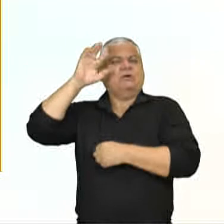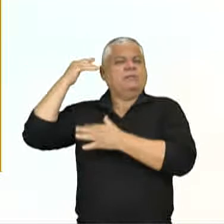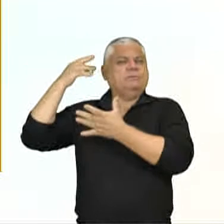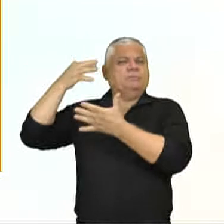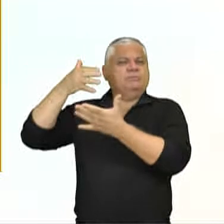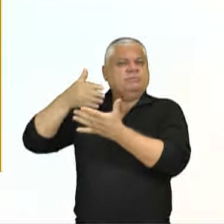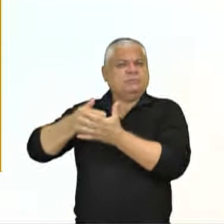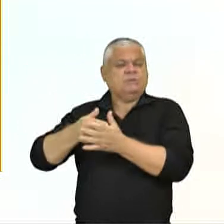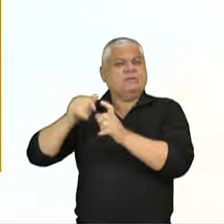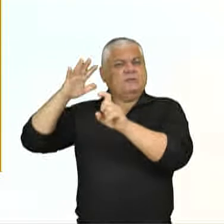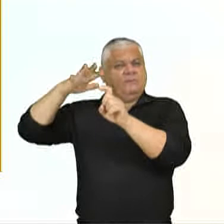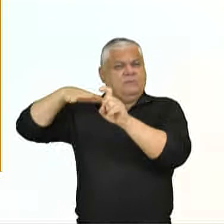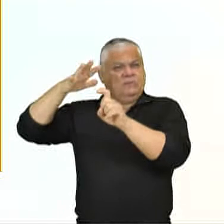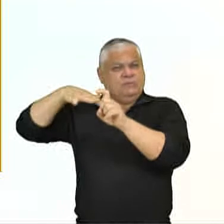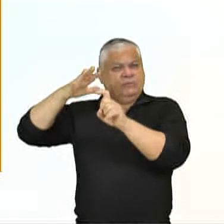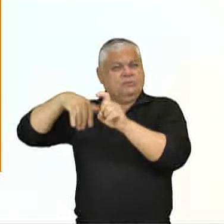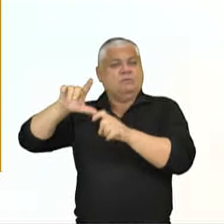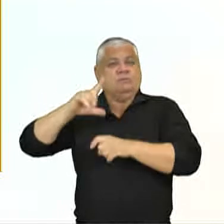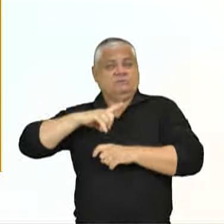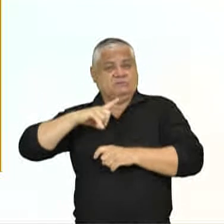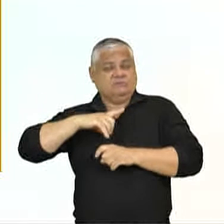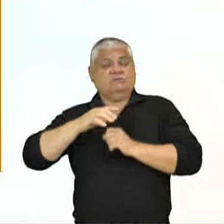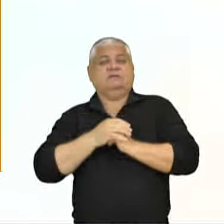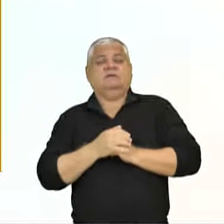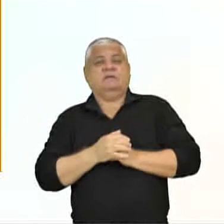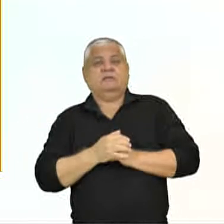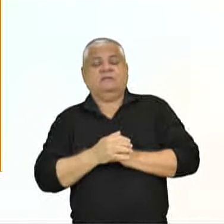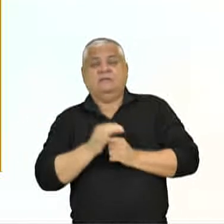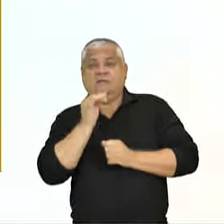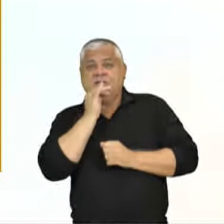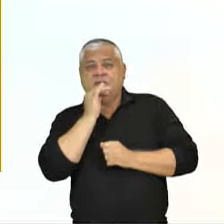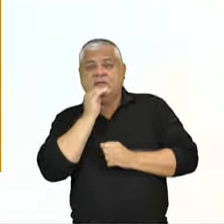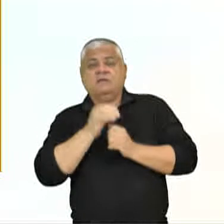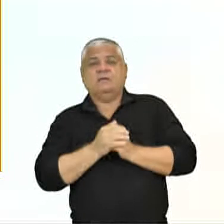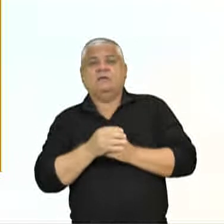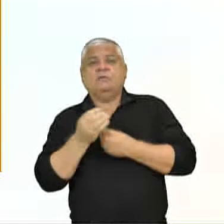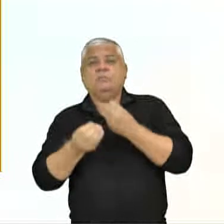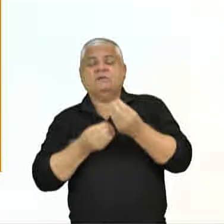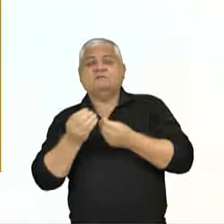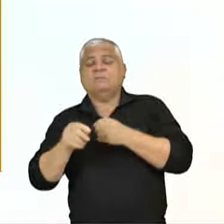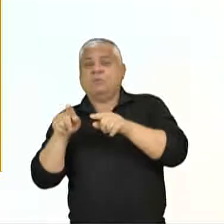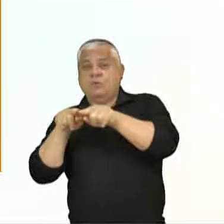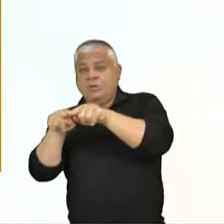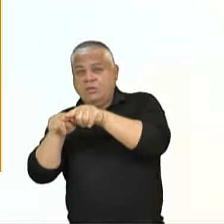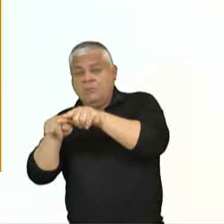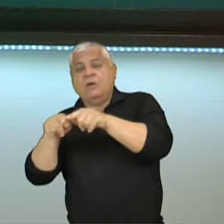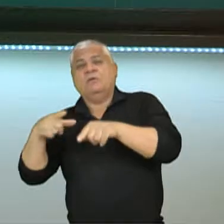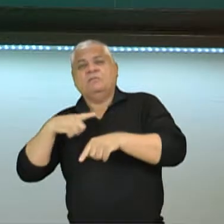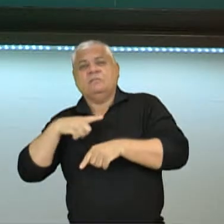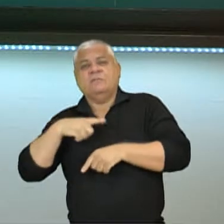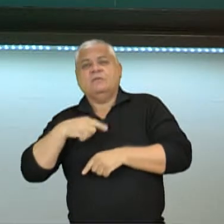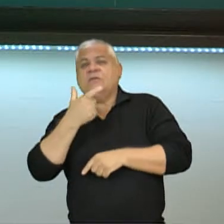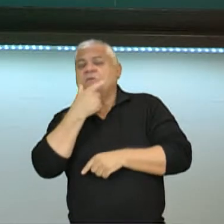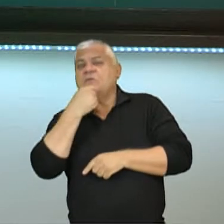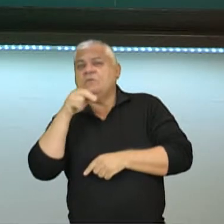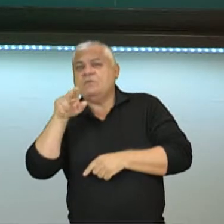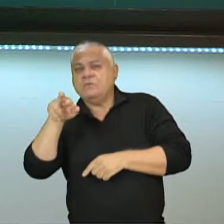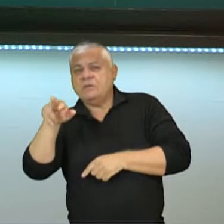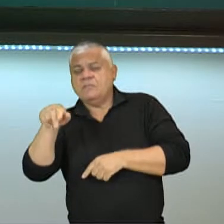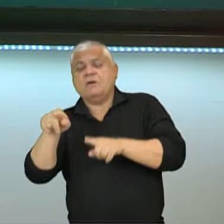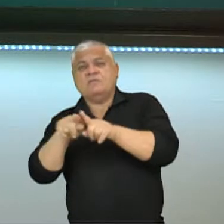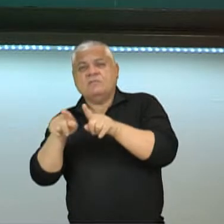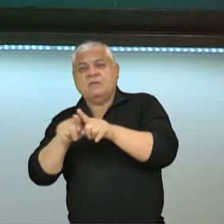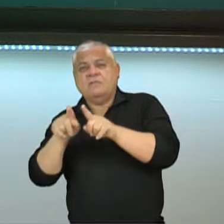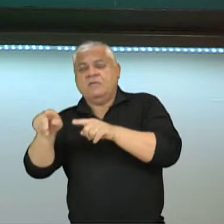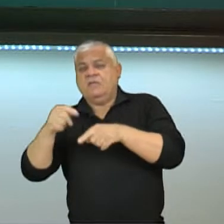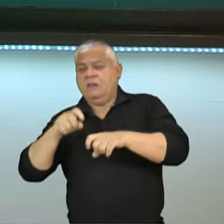lá no mitor um grande rei, o rei de Alba Grande e esse rei é deposto pelo seu próprio irmão e a sua filha é condenada a castidade para que não tenha